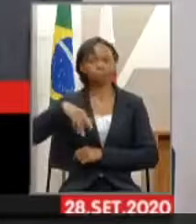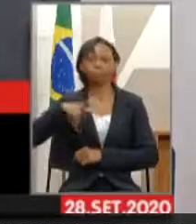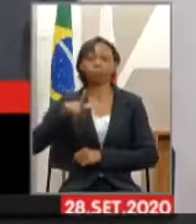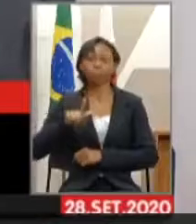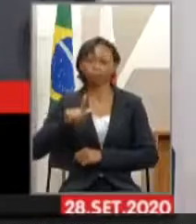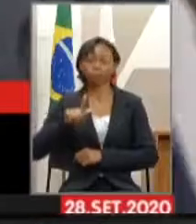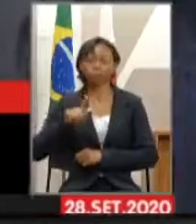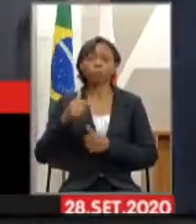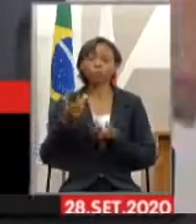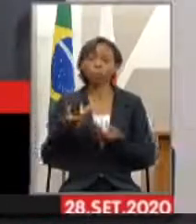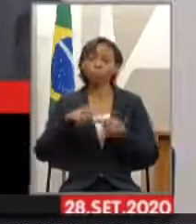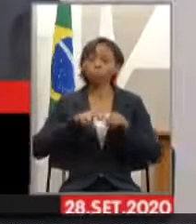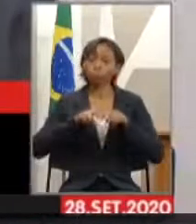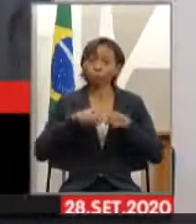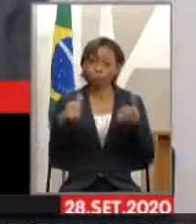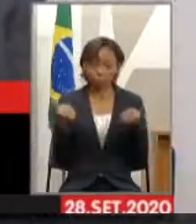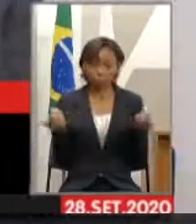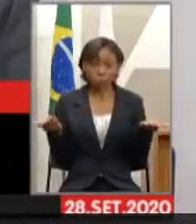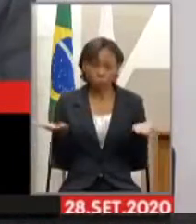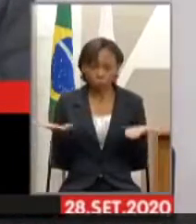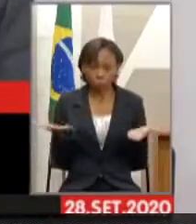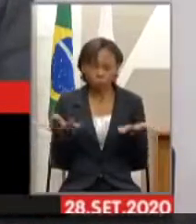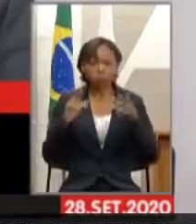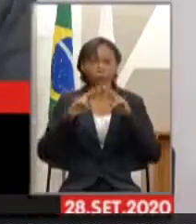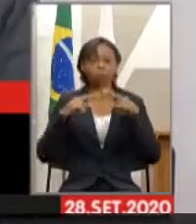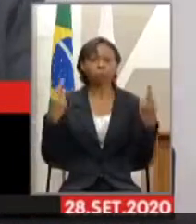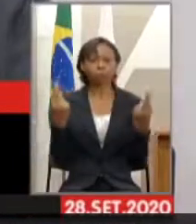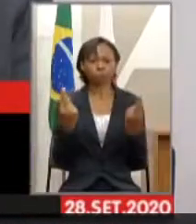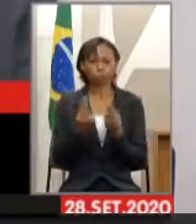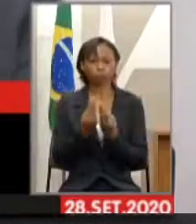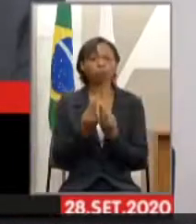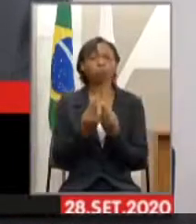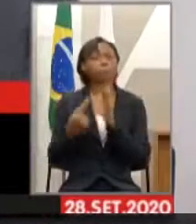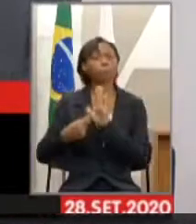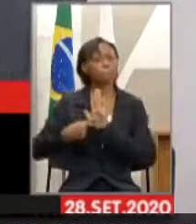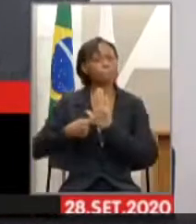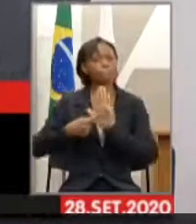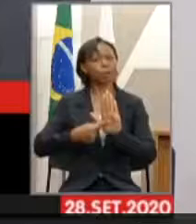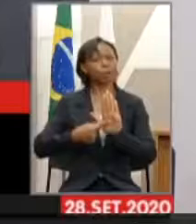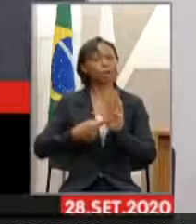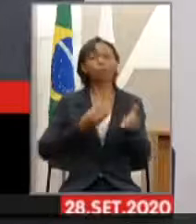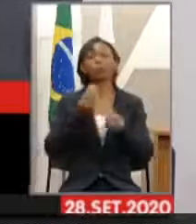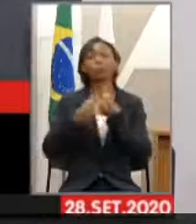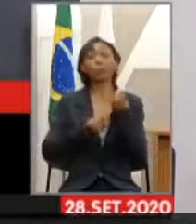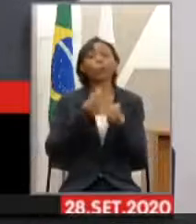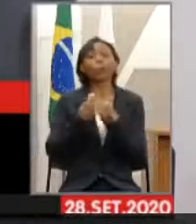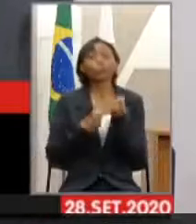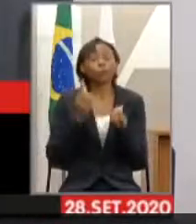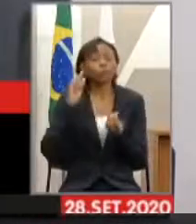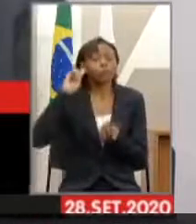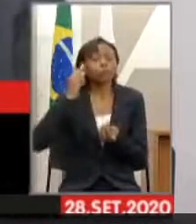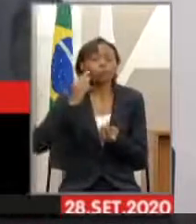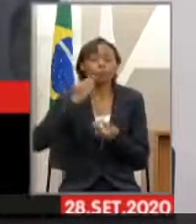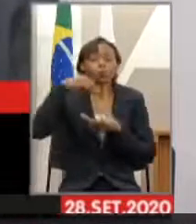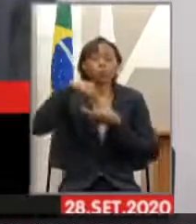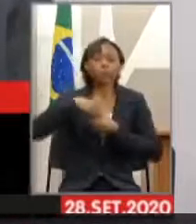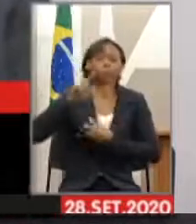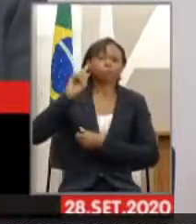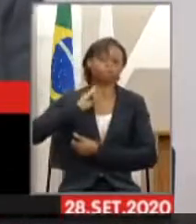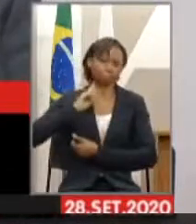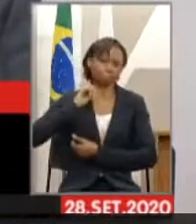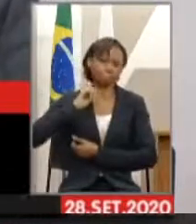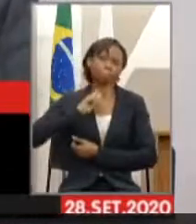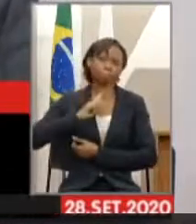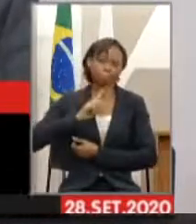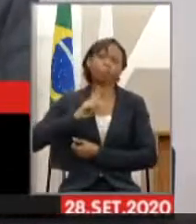diante disso, hoje, essa reunião é para mostrar as condições dos surdos no estado de Minas Gerais.